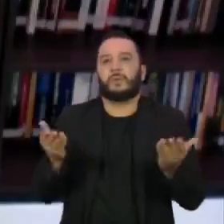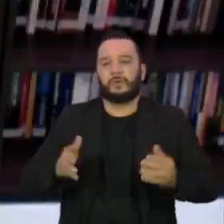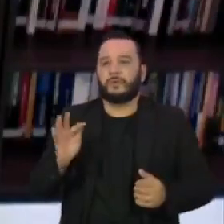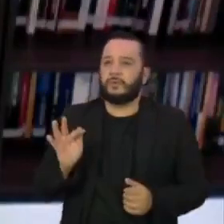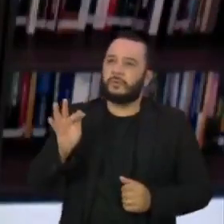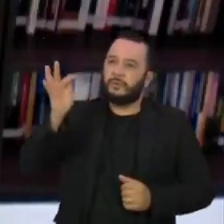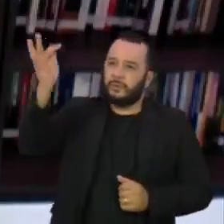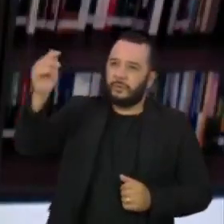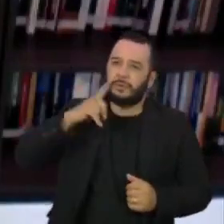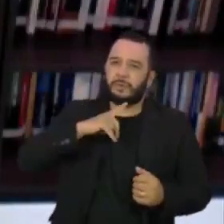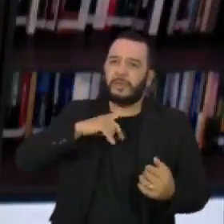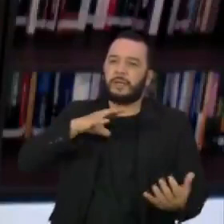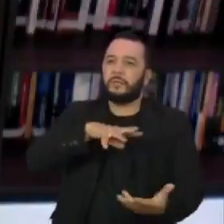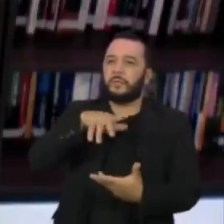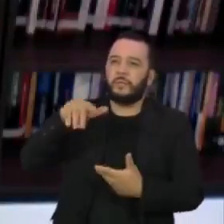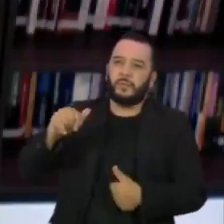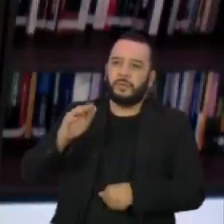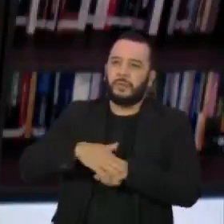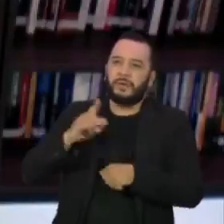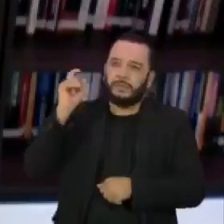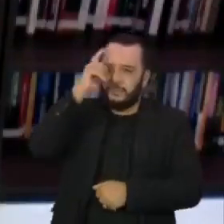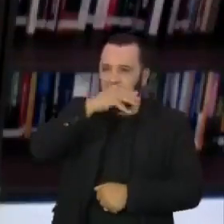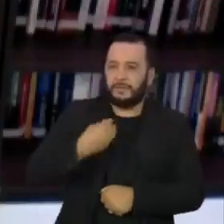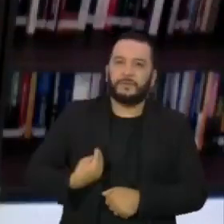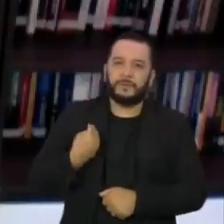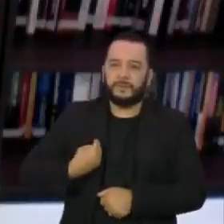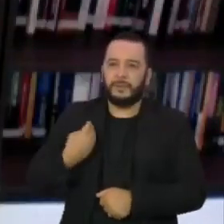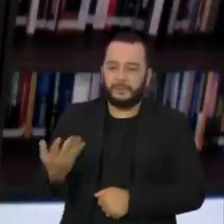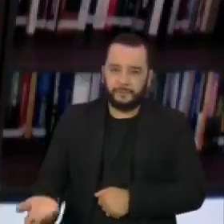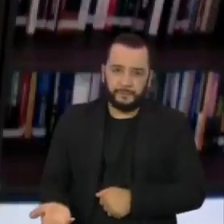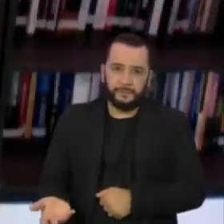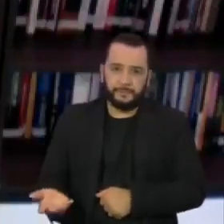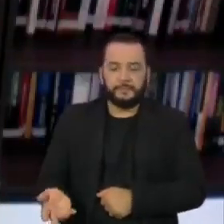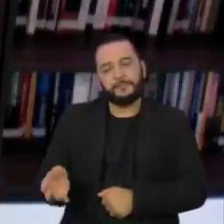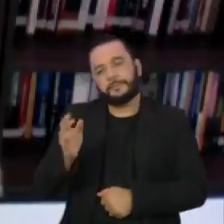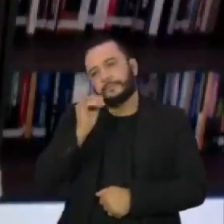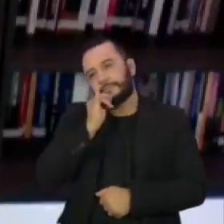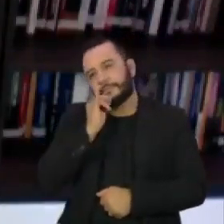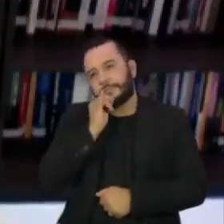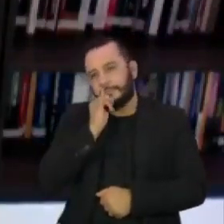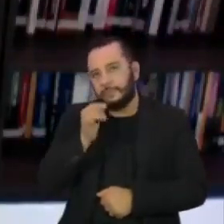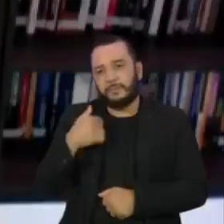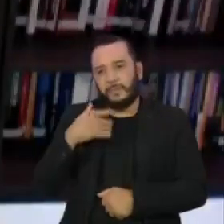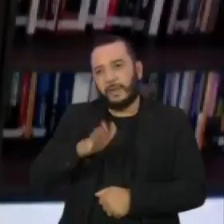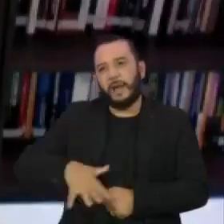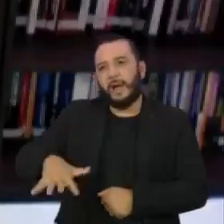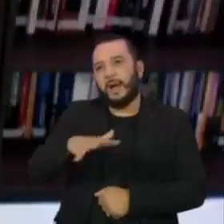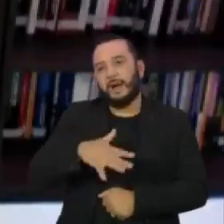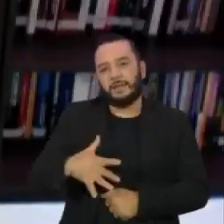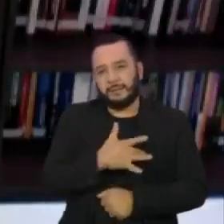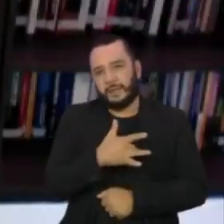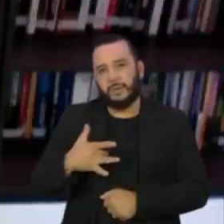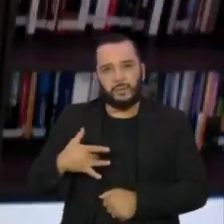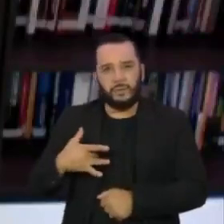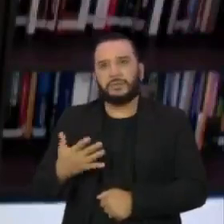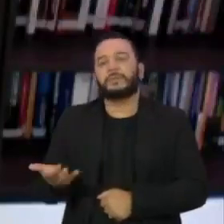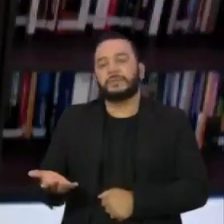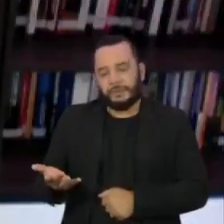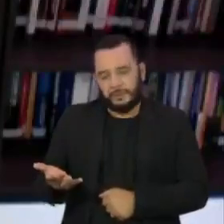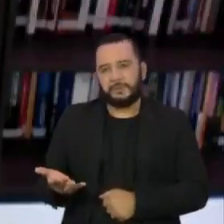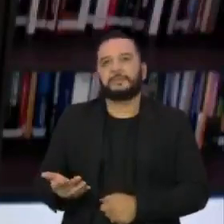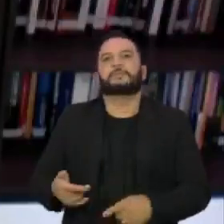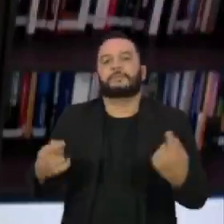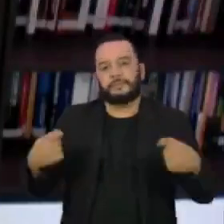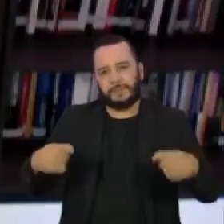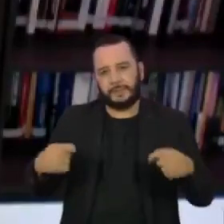um planeta muito mais difícil de viver bem. Por exemplo, todo o sistema de saúde vai ter